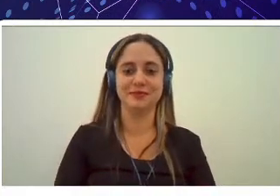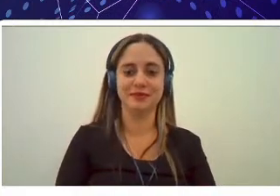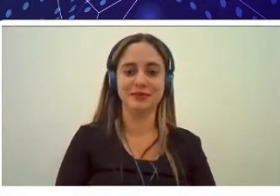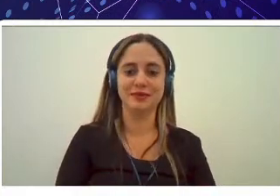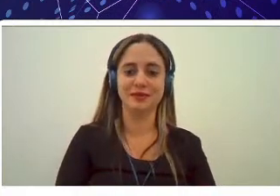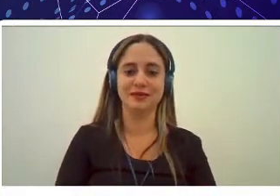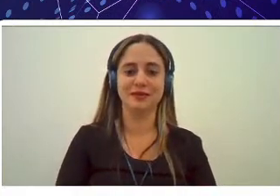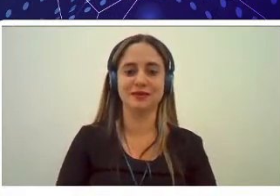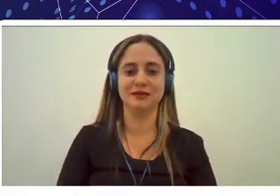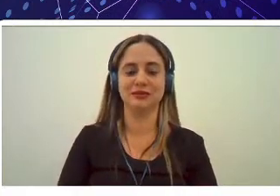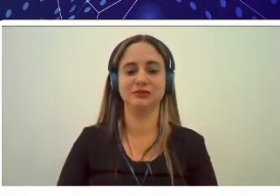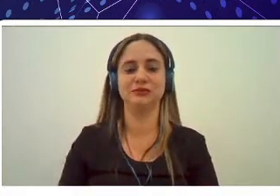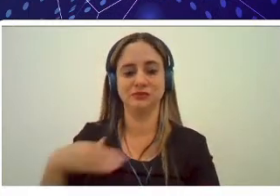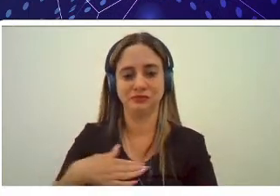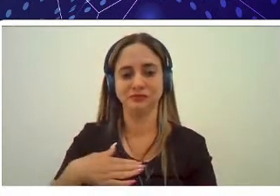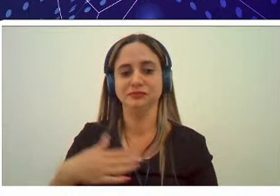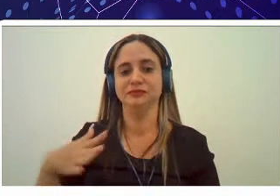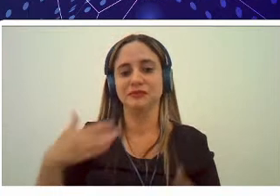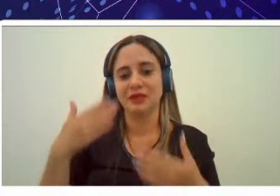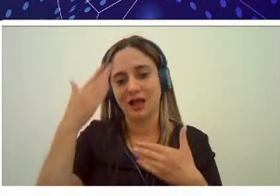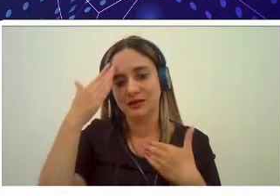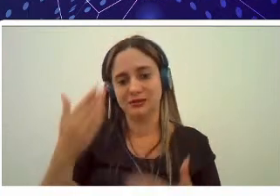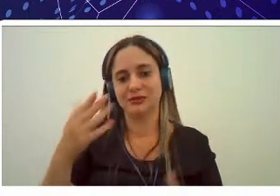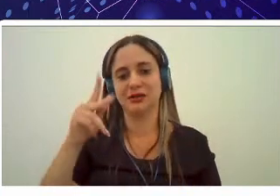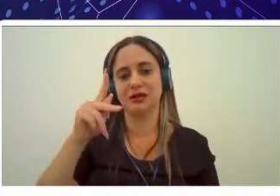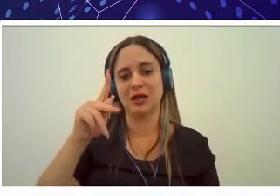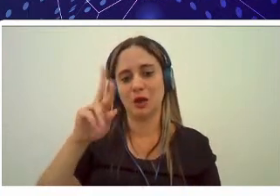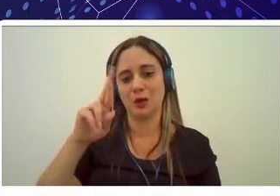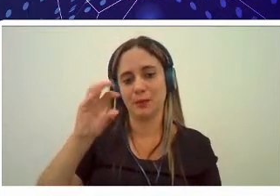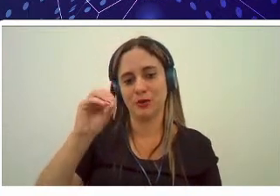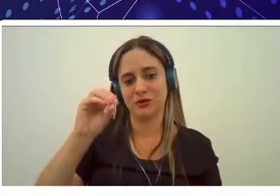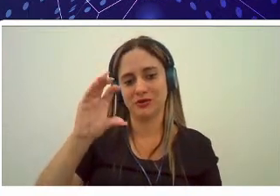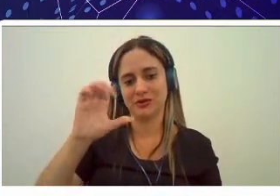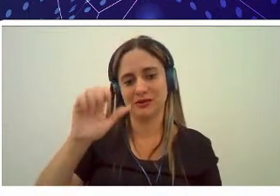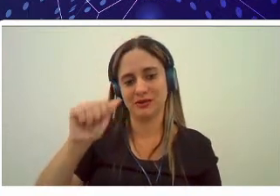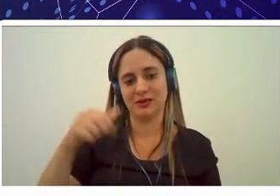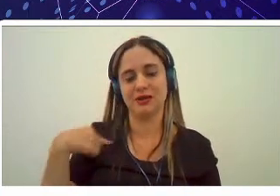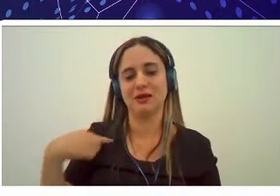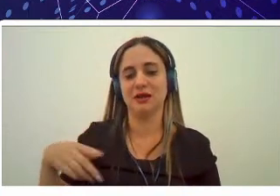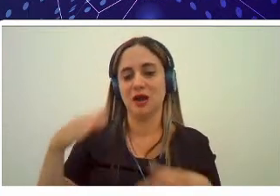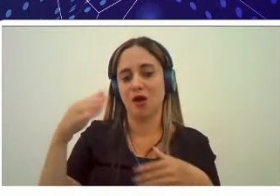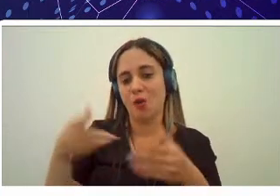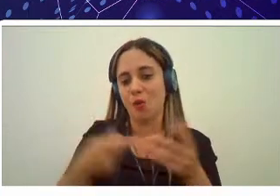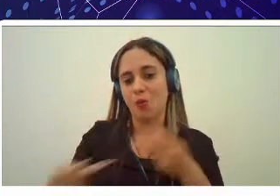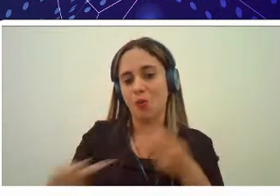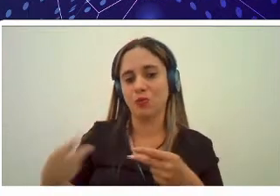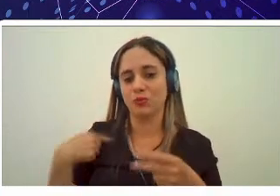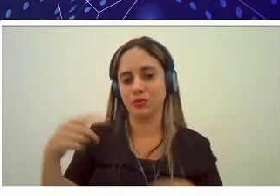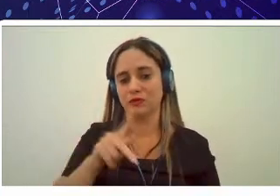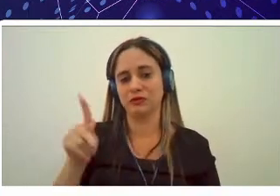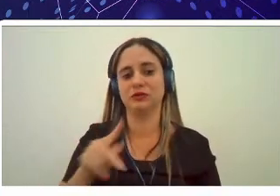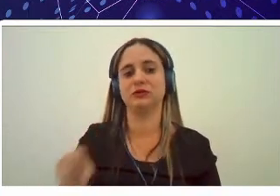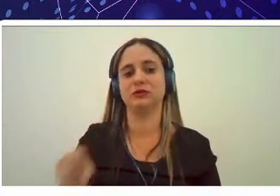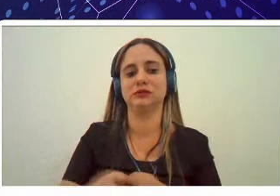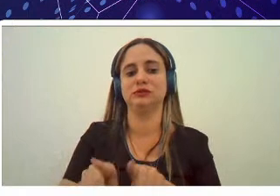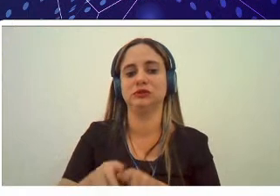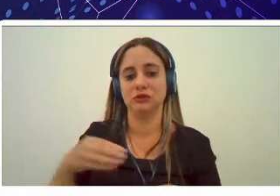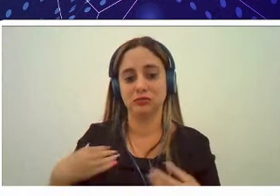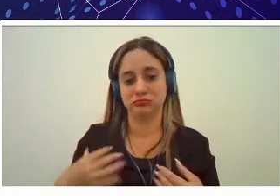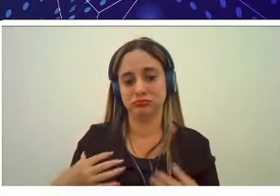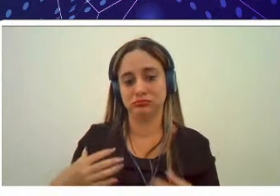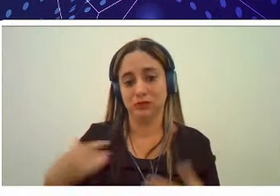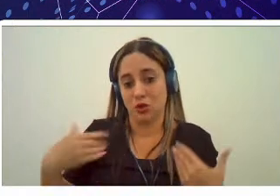eu gostaria de agradecer a Proceia convite dos professores Clodoaldo Marcondes e me colocar à